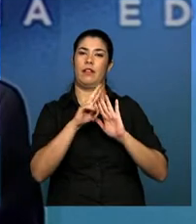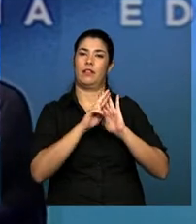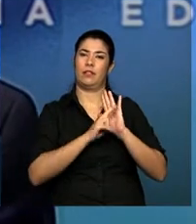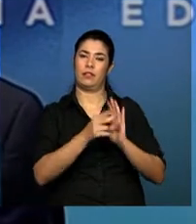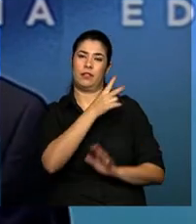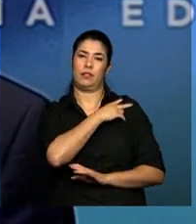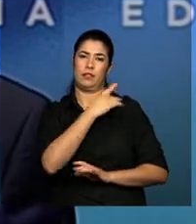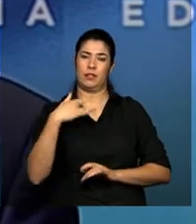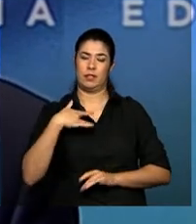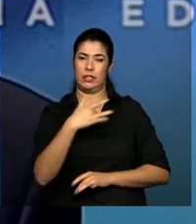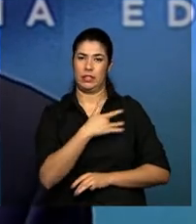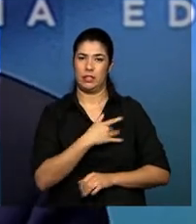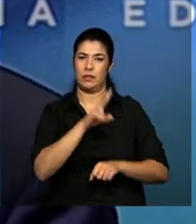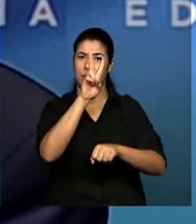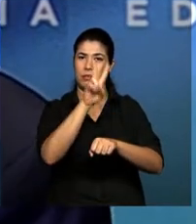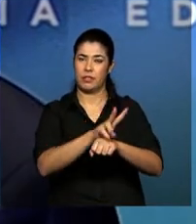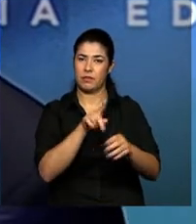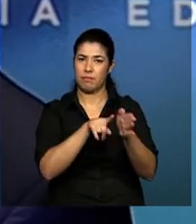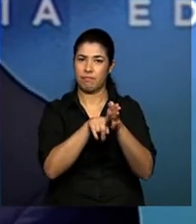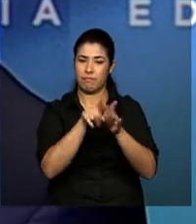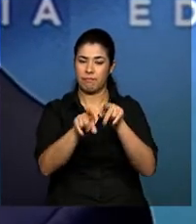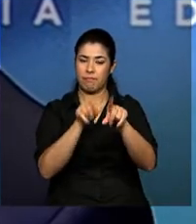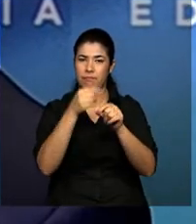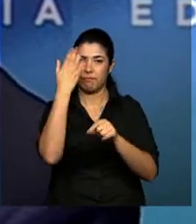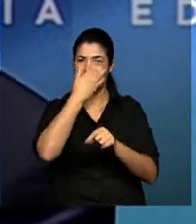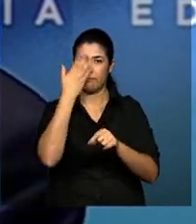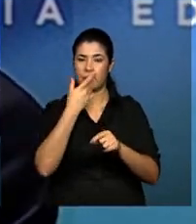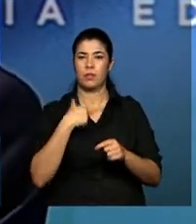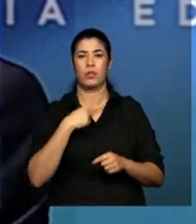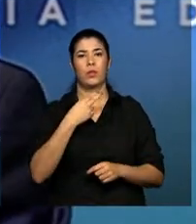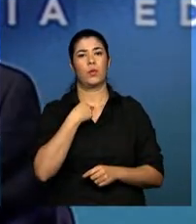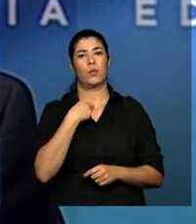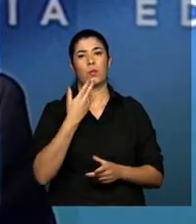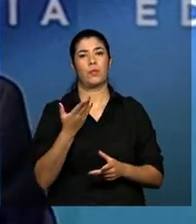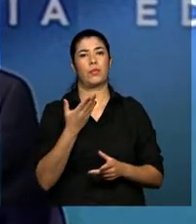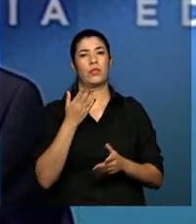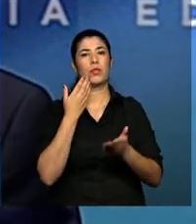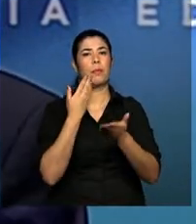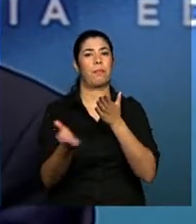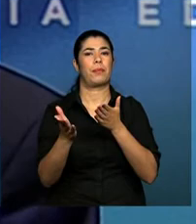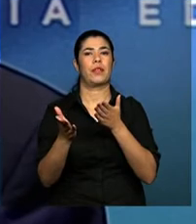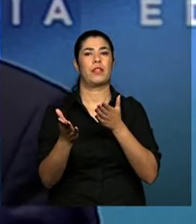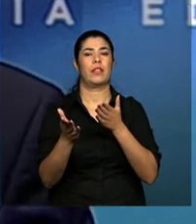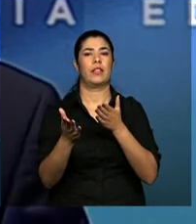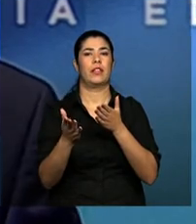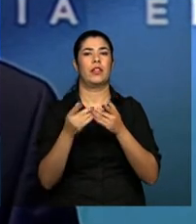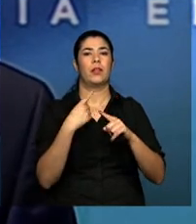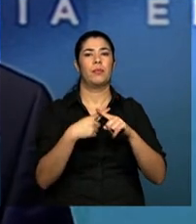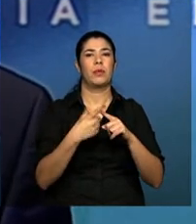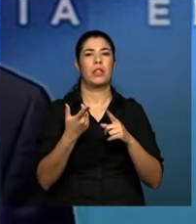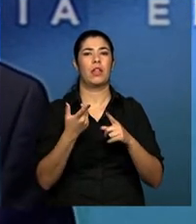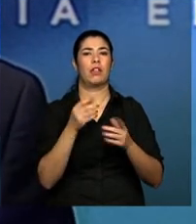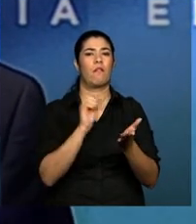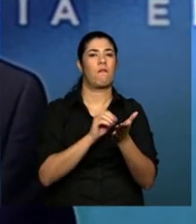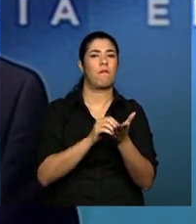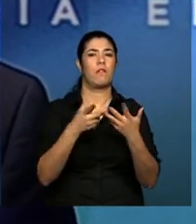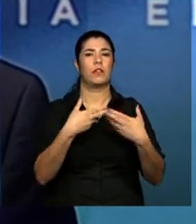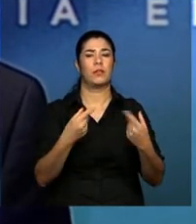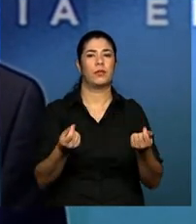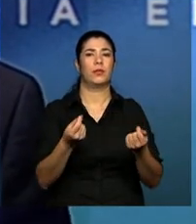garantir que esses exames sejam preservados e sejam colhidos de maneira que não possam ser descartados por estarem incongruentes ou não